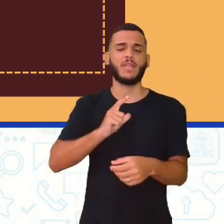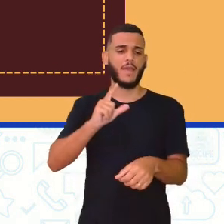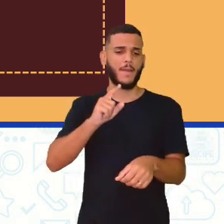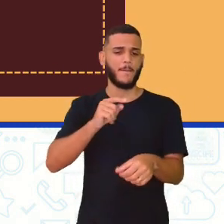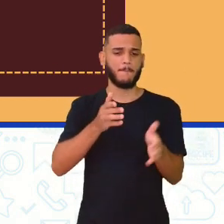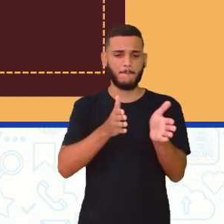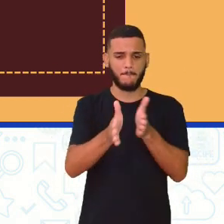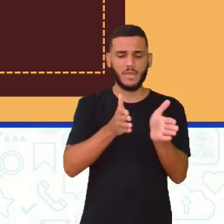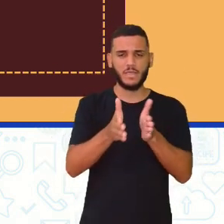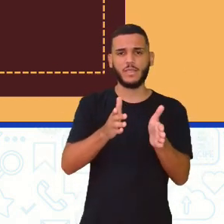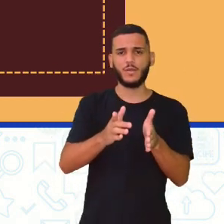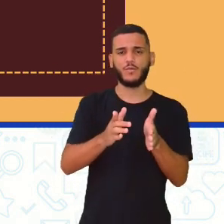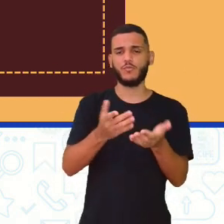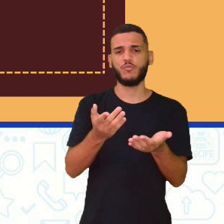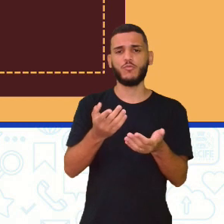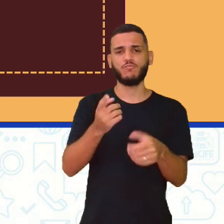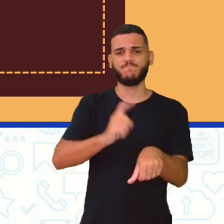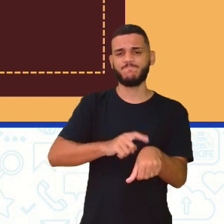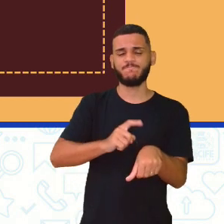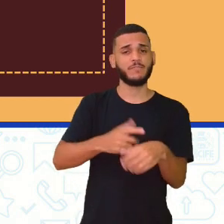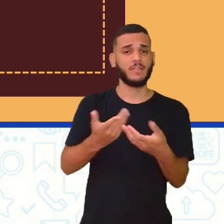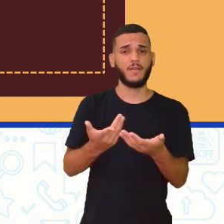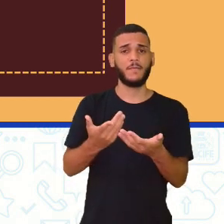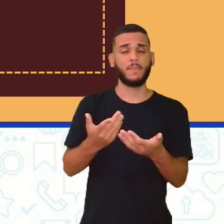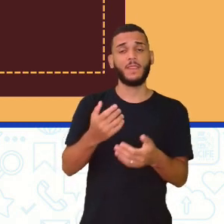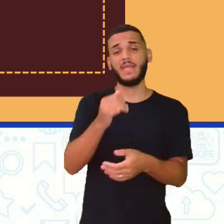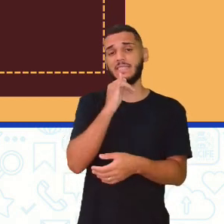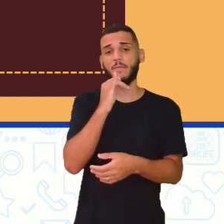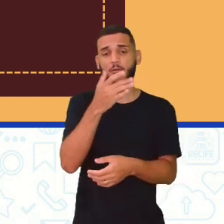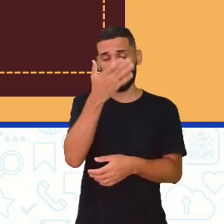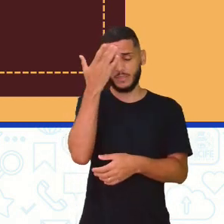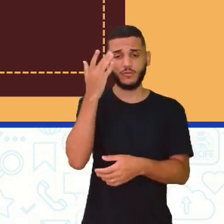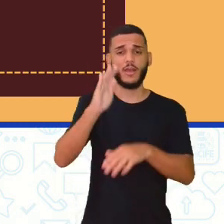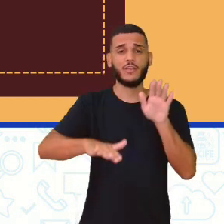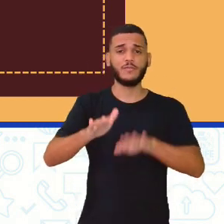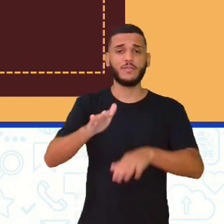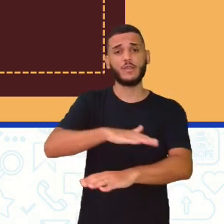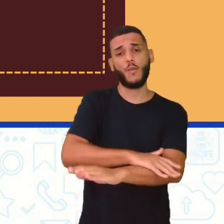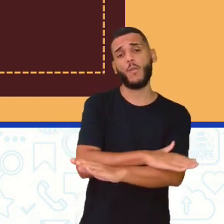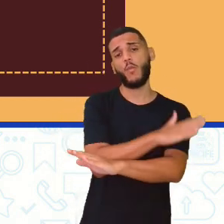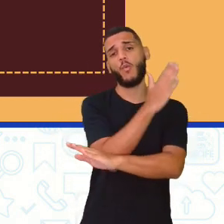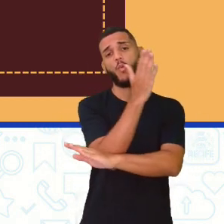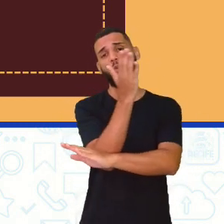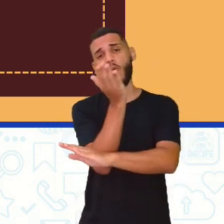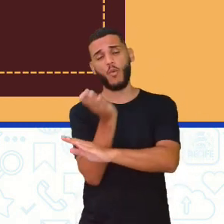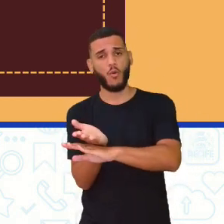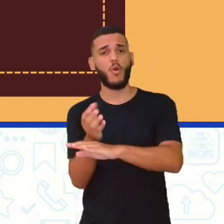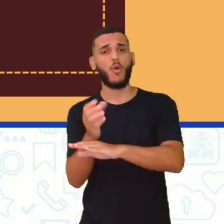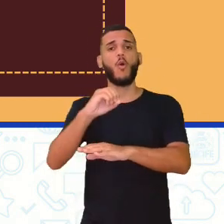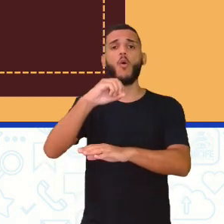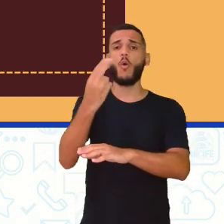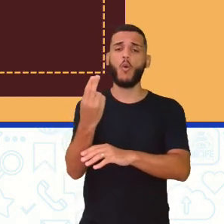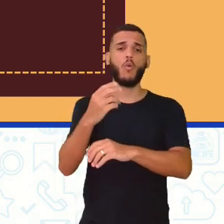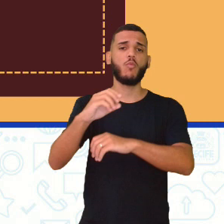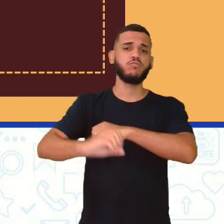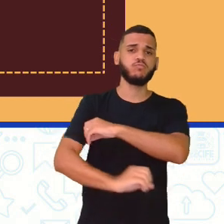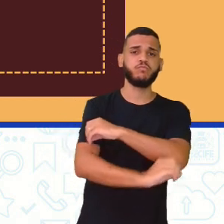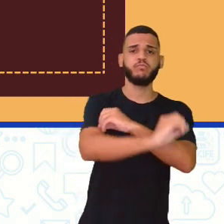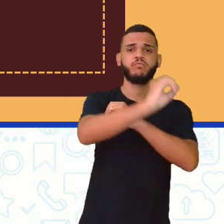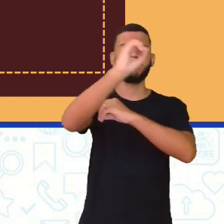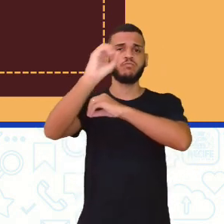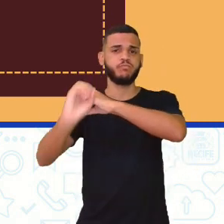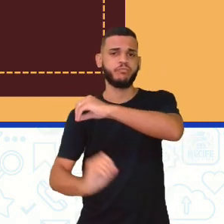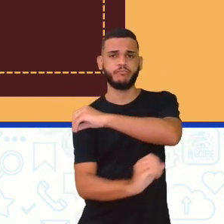duração, né? Se deixassem as pessoas passavam um dia, viravam a noite jogando o críquete e meio que a partida não